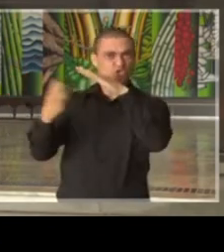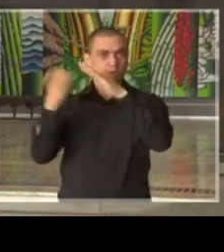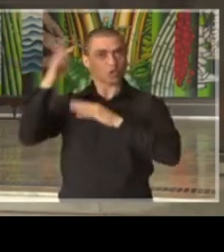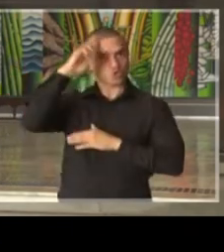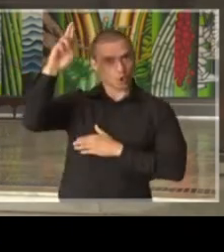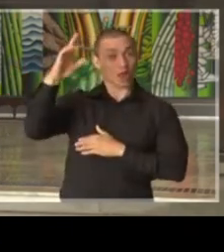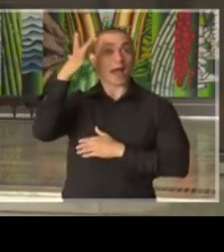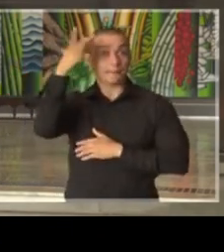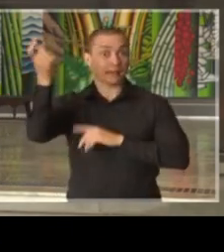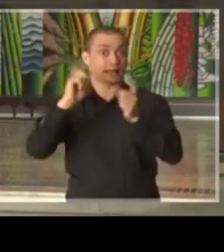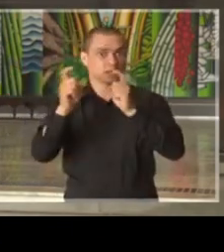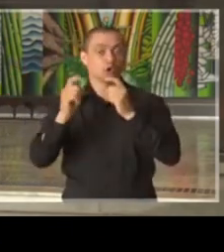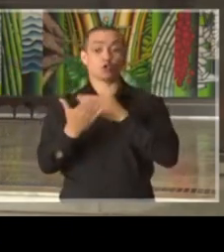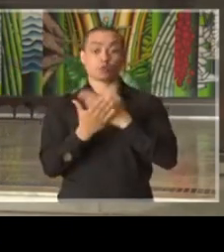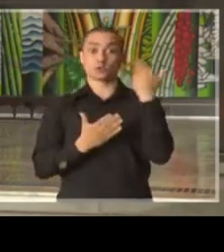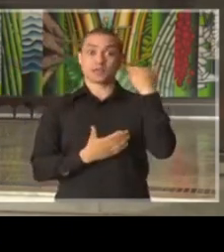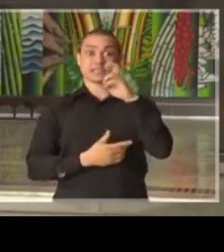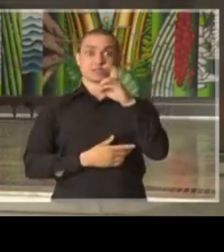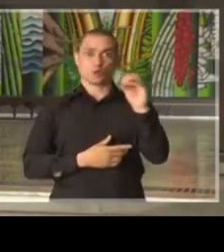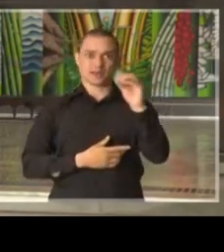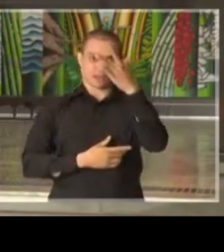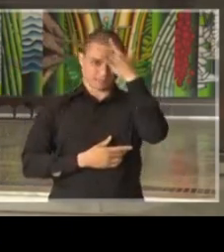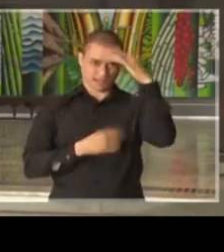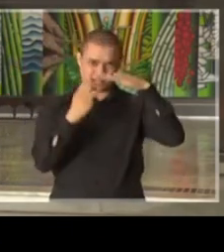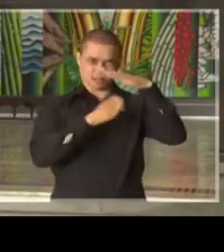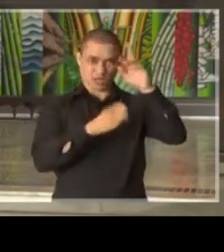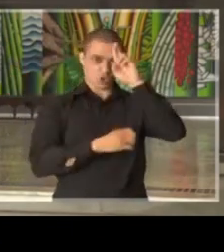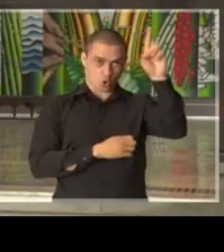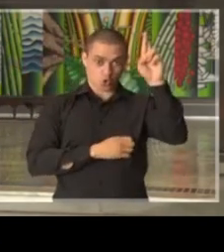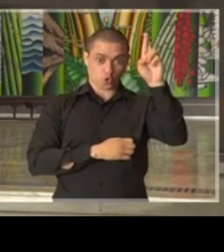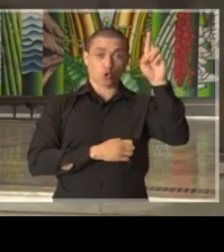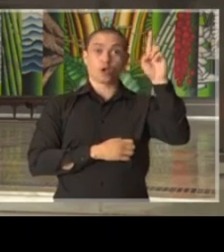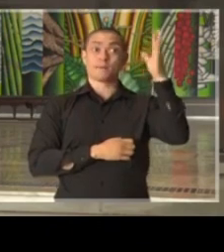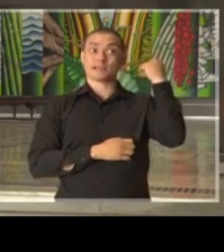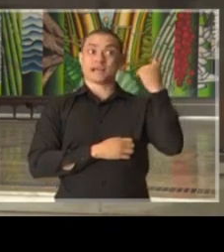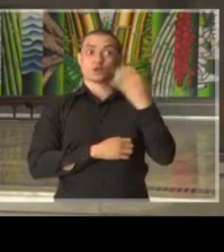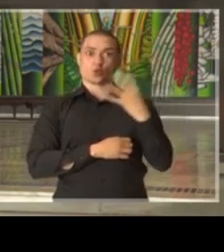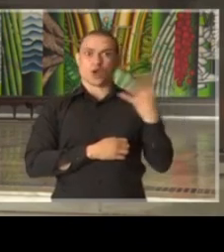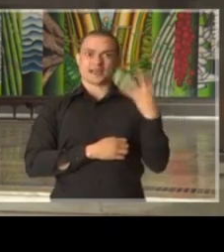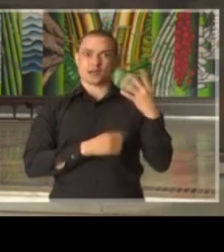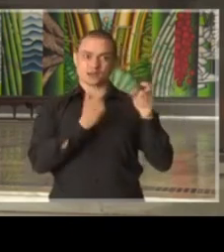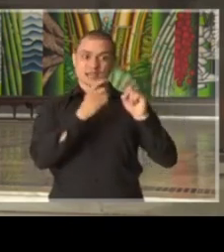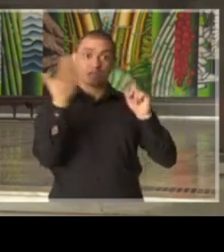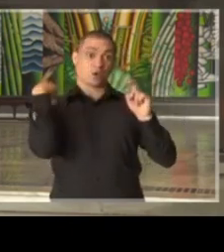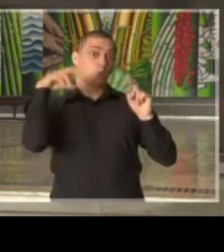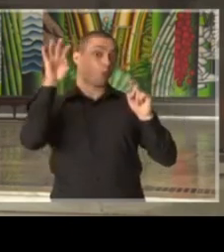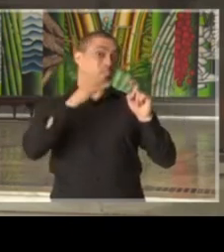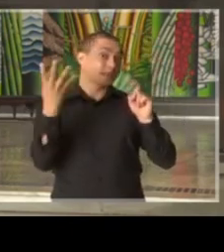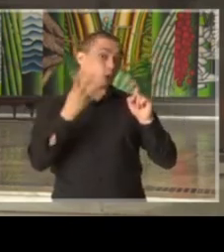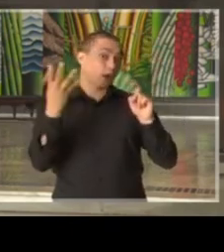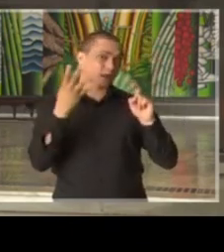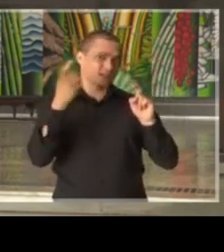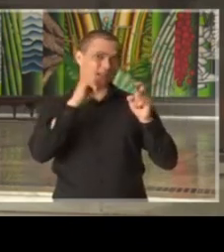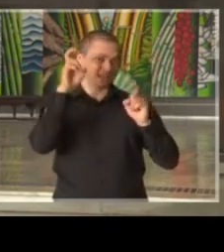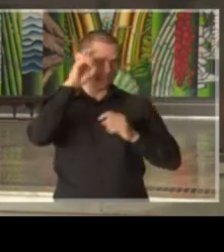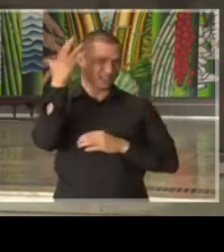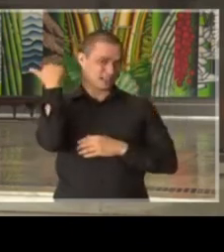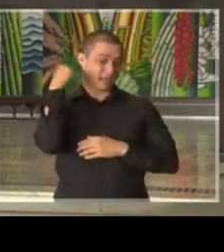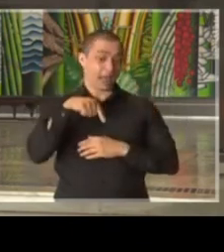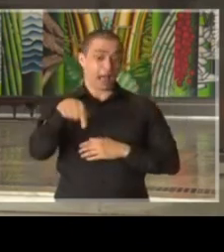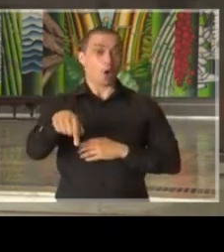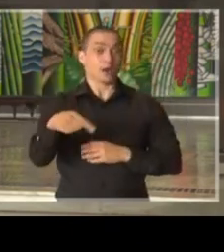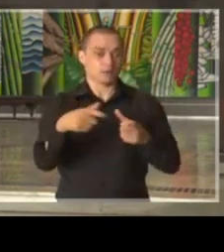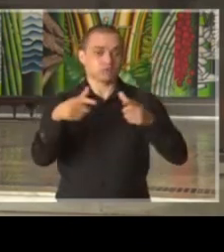comitê começou com 50 empresários, fez uma reunião com 44 na última quinta-feira. Agora, temos 100